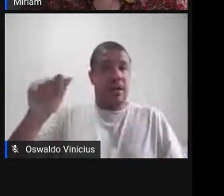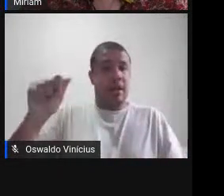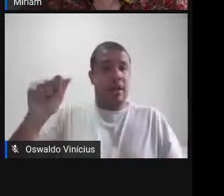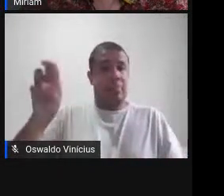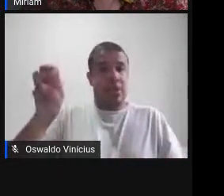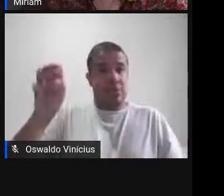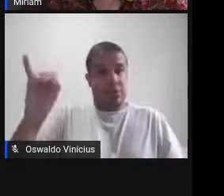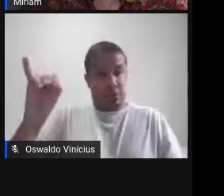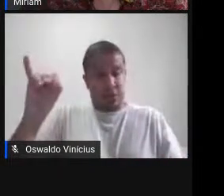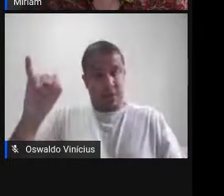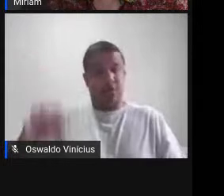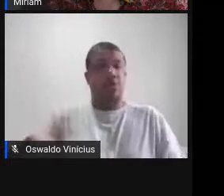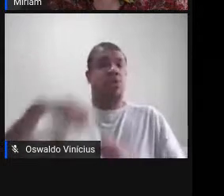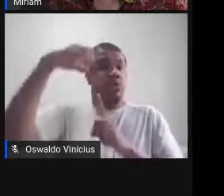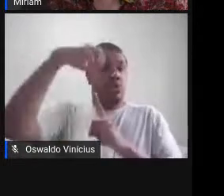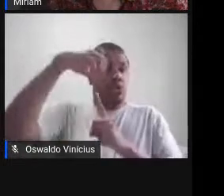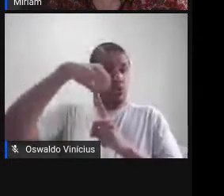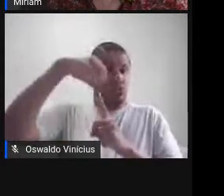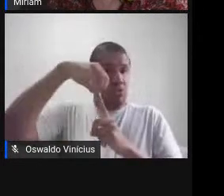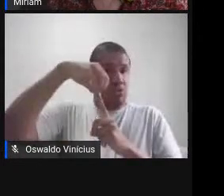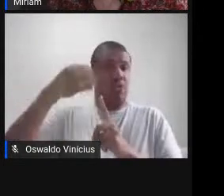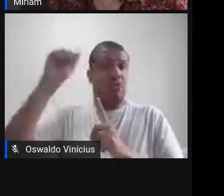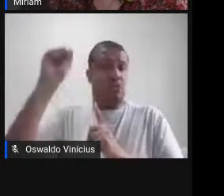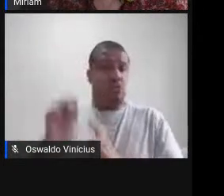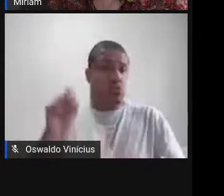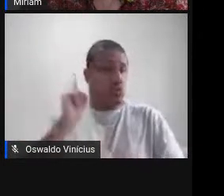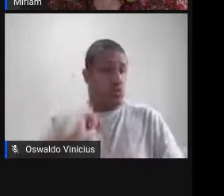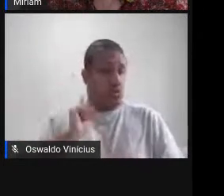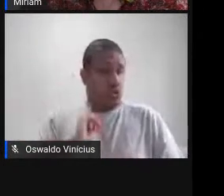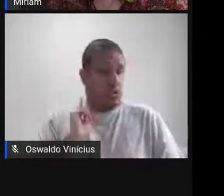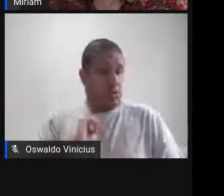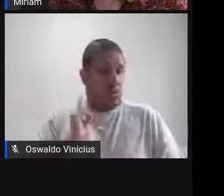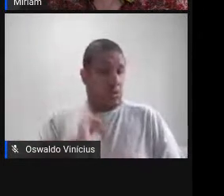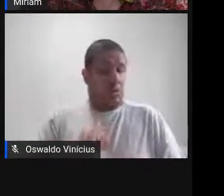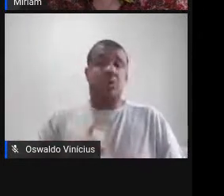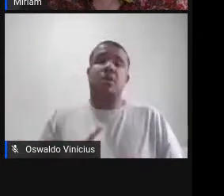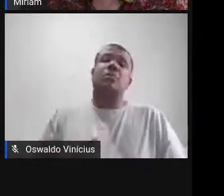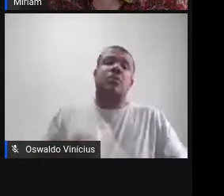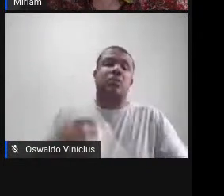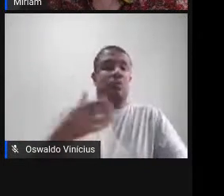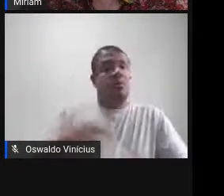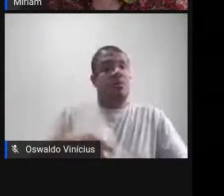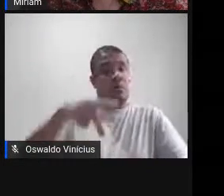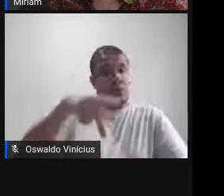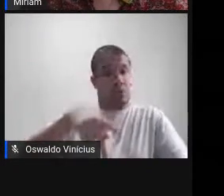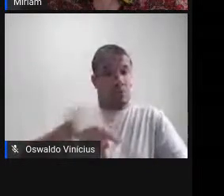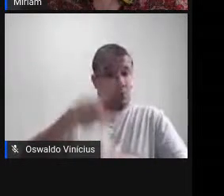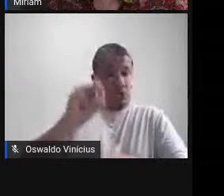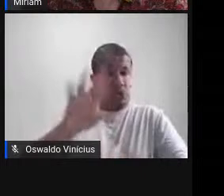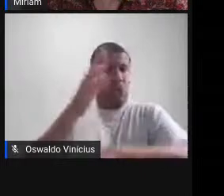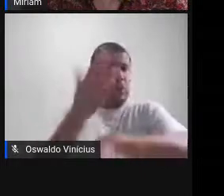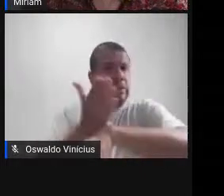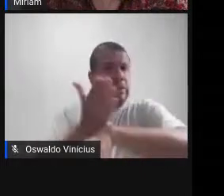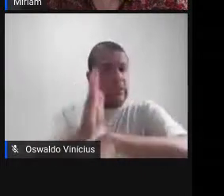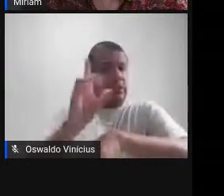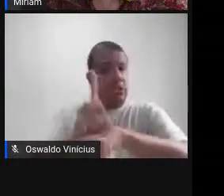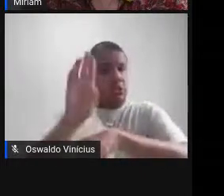Instituto Federal do Sul de Minas, que faz residência pós-doutoral no PROMEL, Programa de Mistrar em Letras,